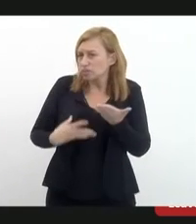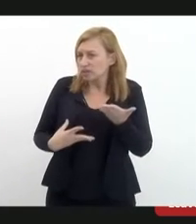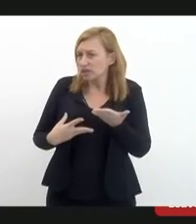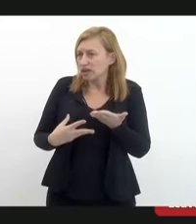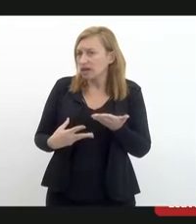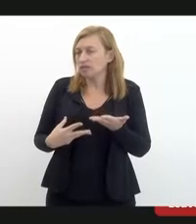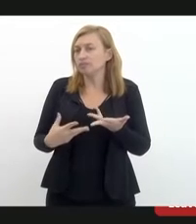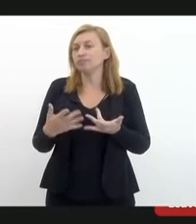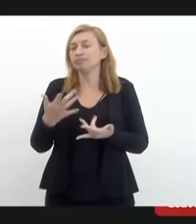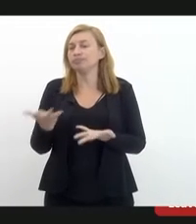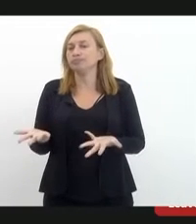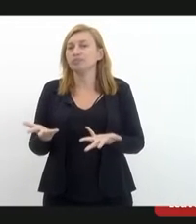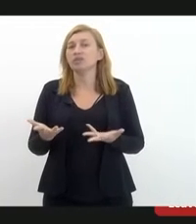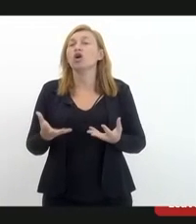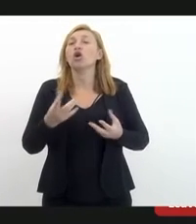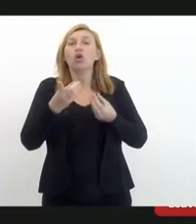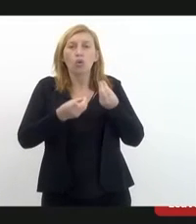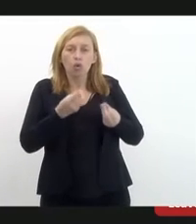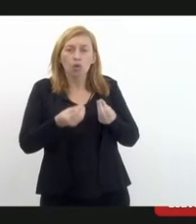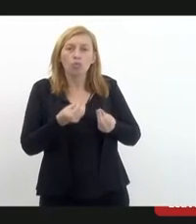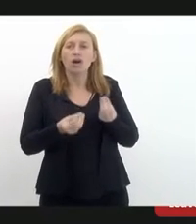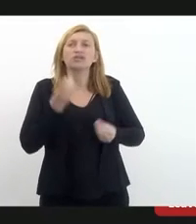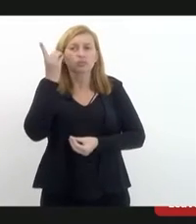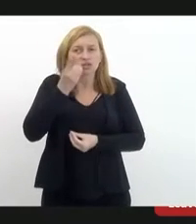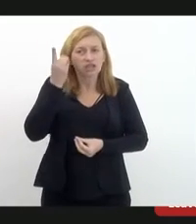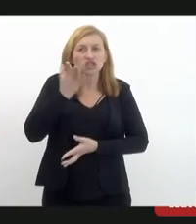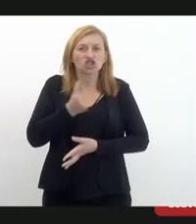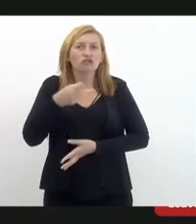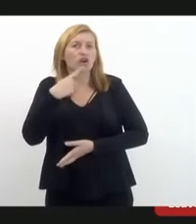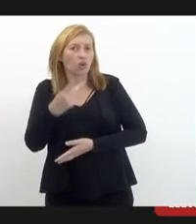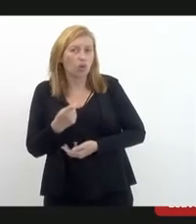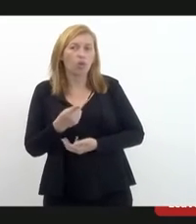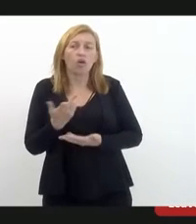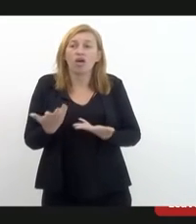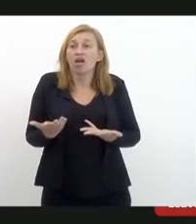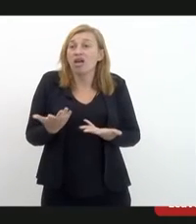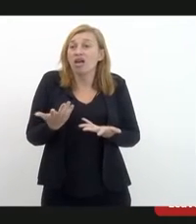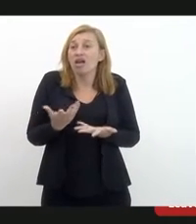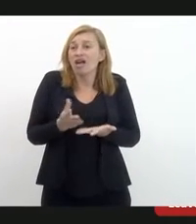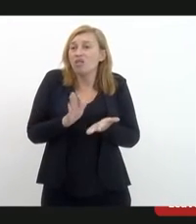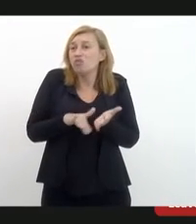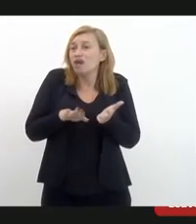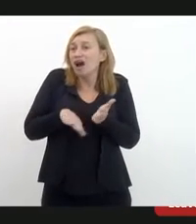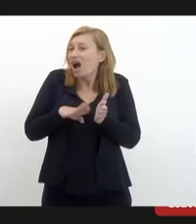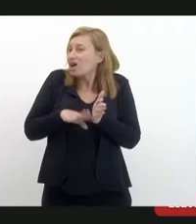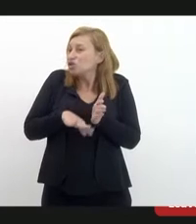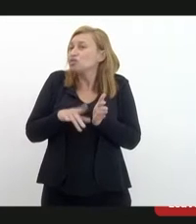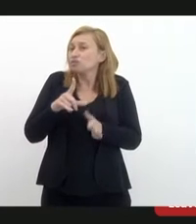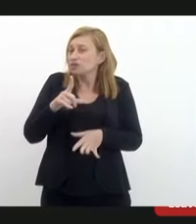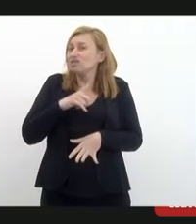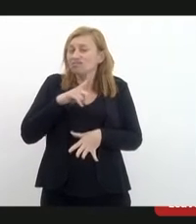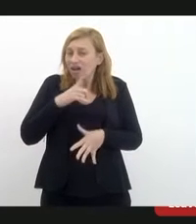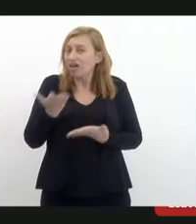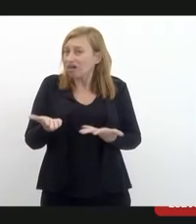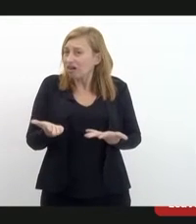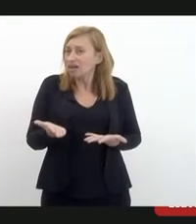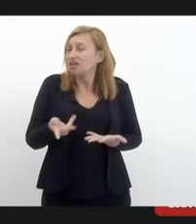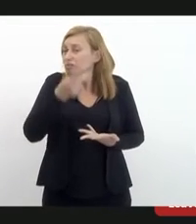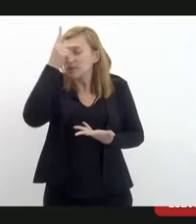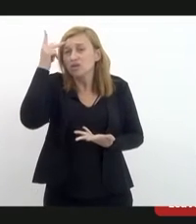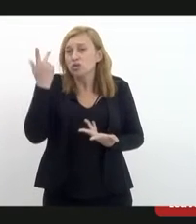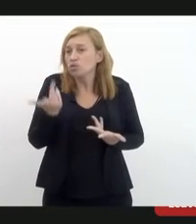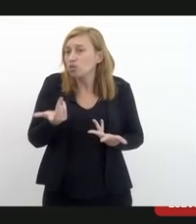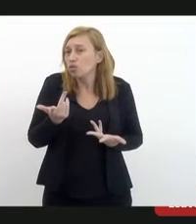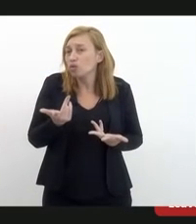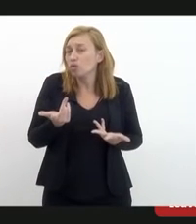isso, como a deputada falou, é um gasto que você tem de pessoas